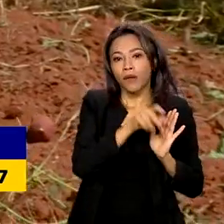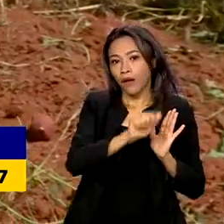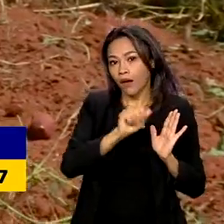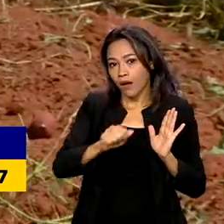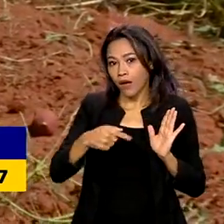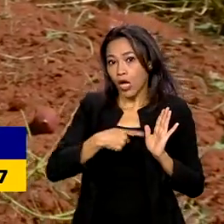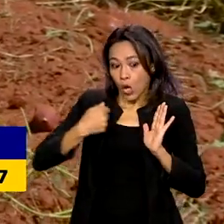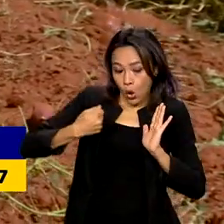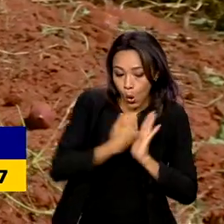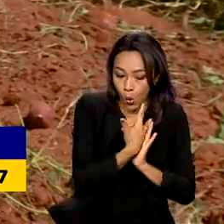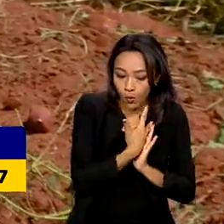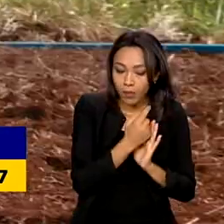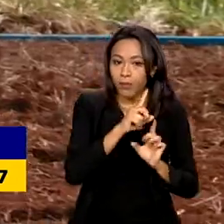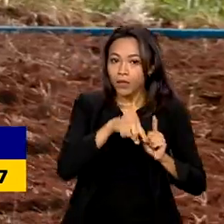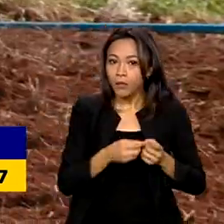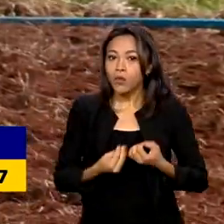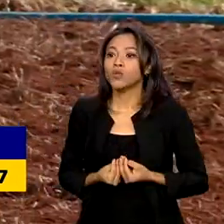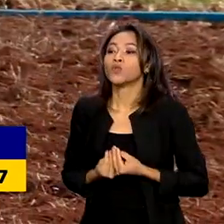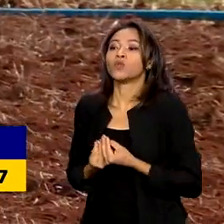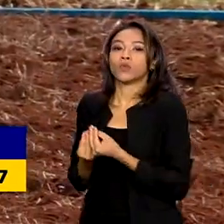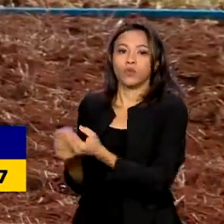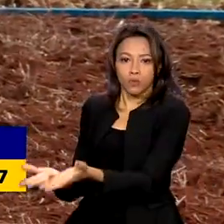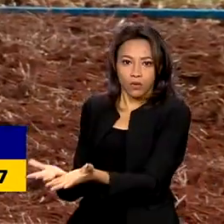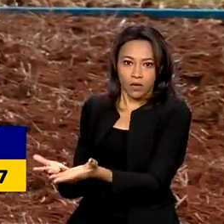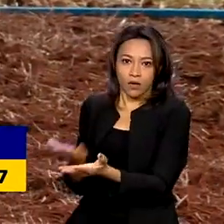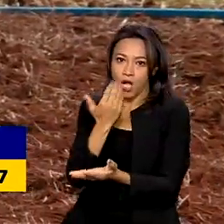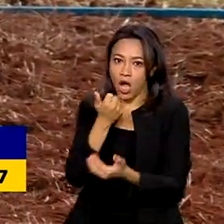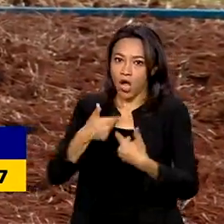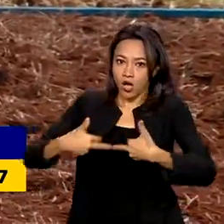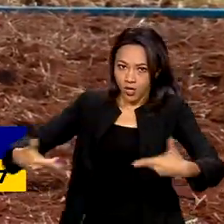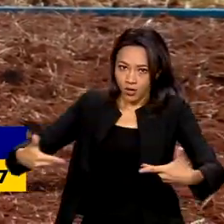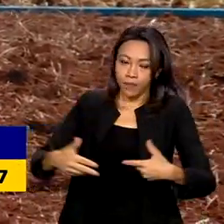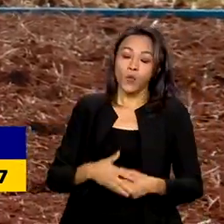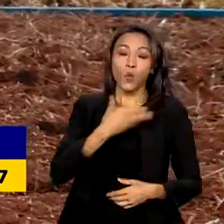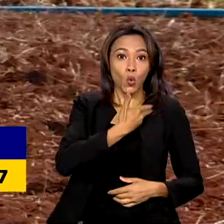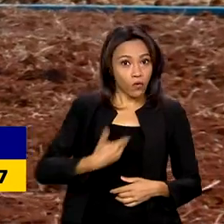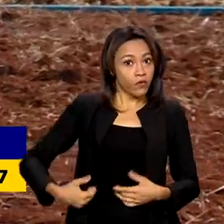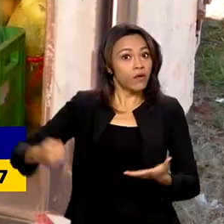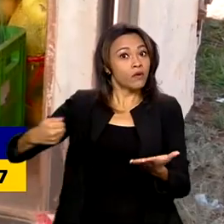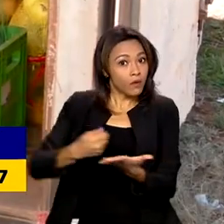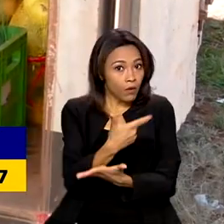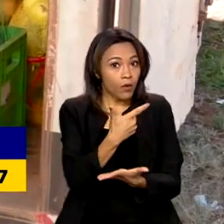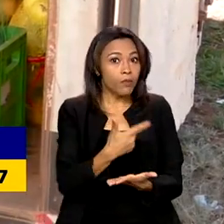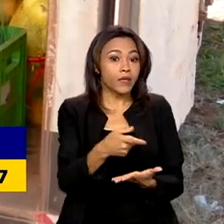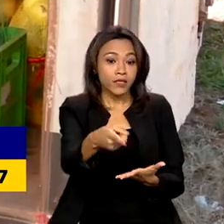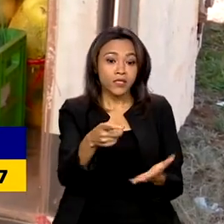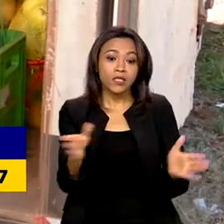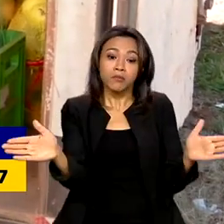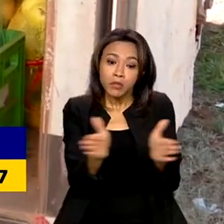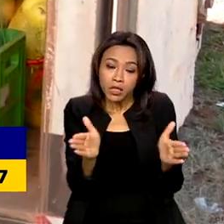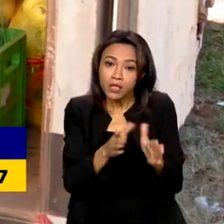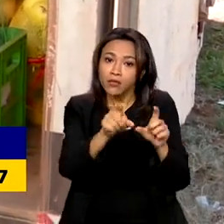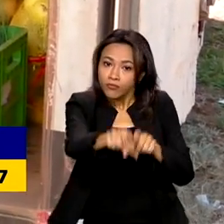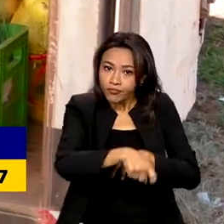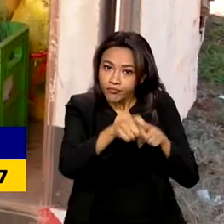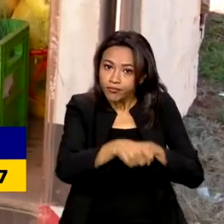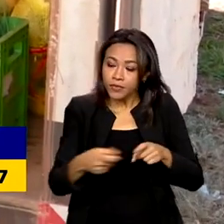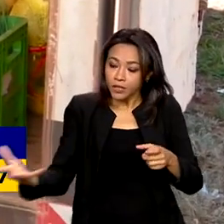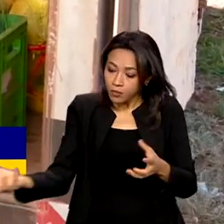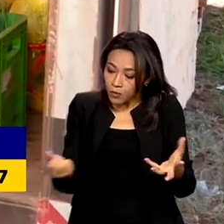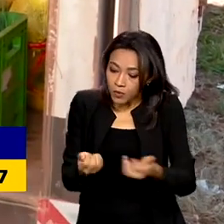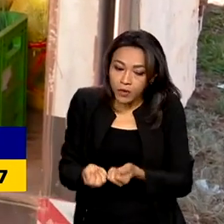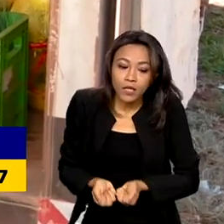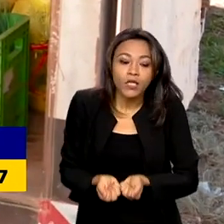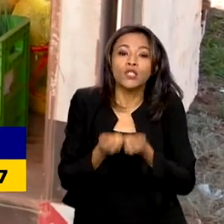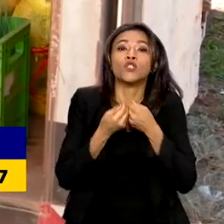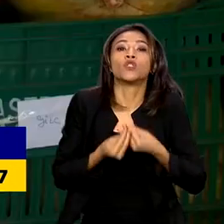com Doação Simultânea. Nessa modalidade, o governo compra orgânicos de pequenos produtores e doa para pessoas em situação de